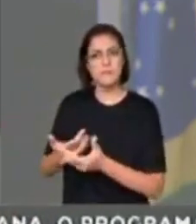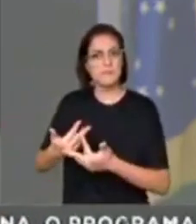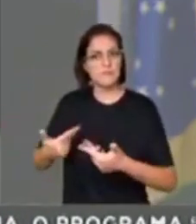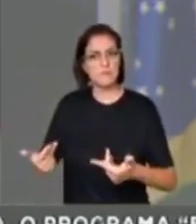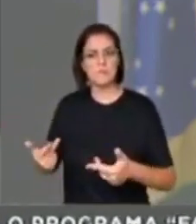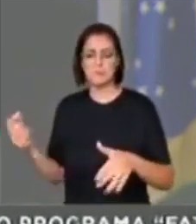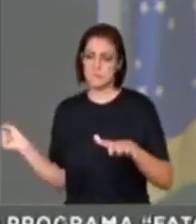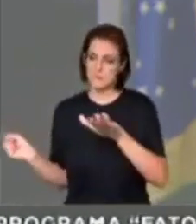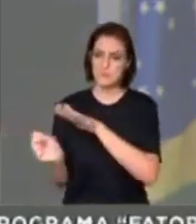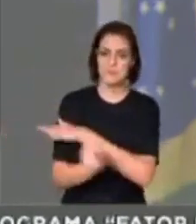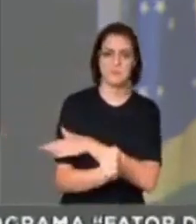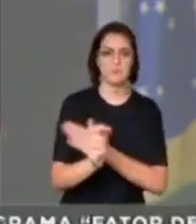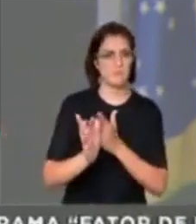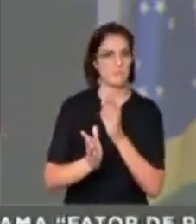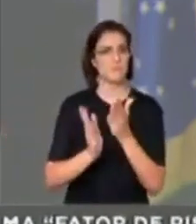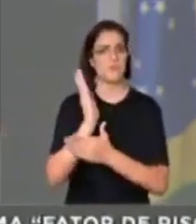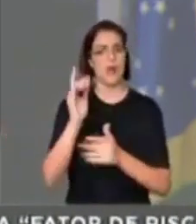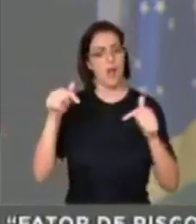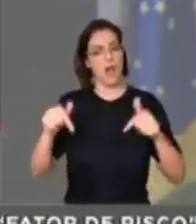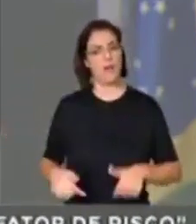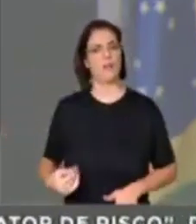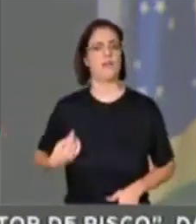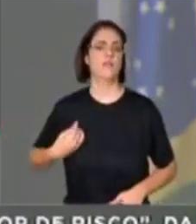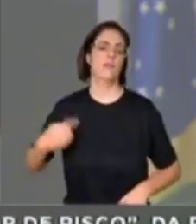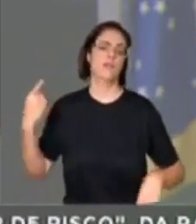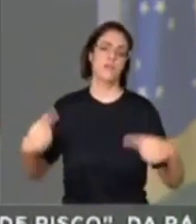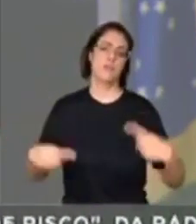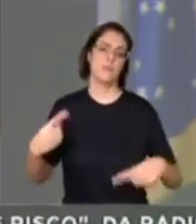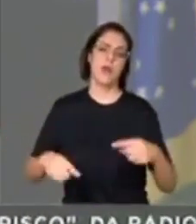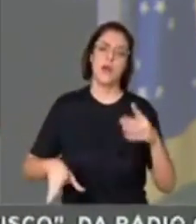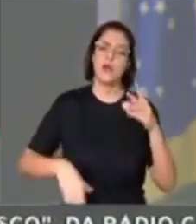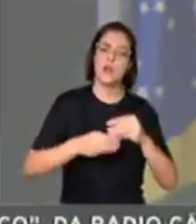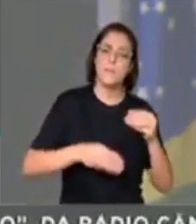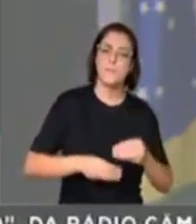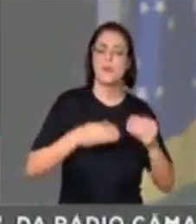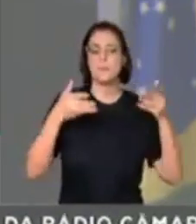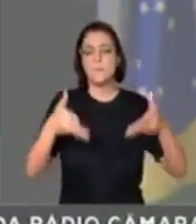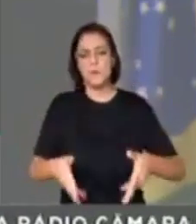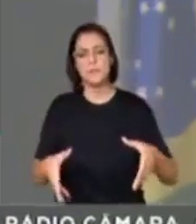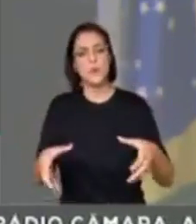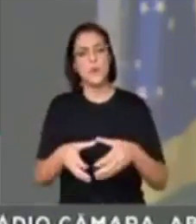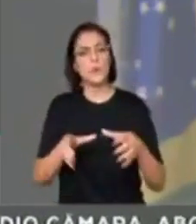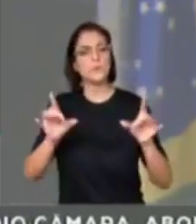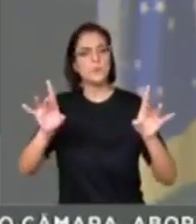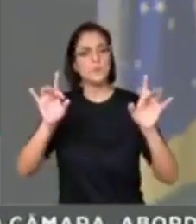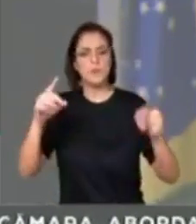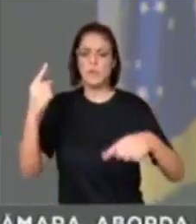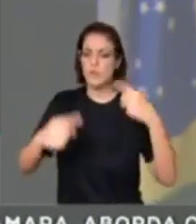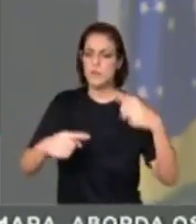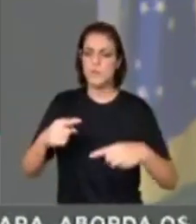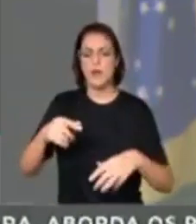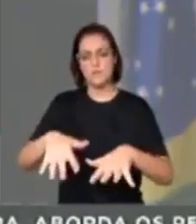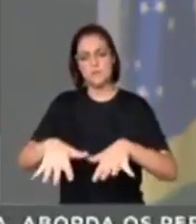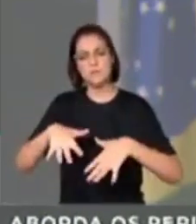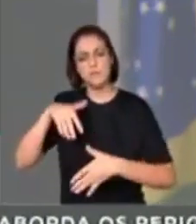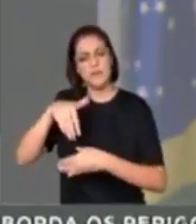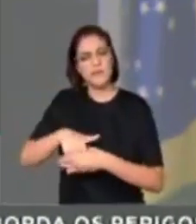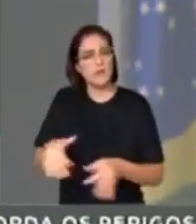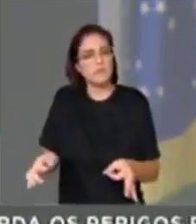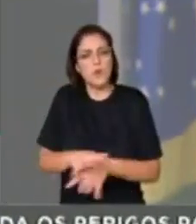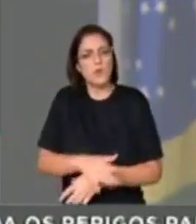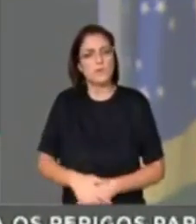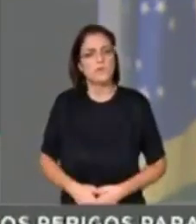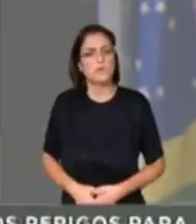vem para cá, debate, faça suas emendas, participe da Comissão Especial e vote no plenário. O Ministério